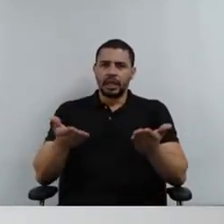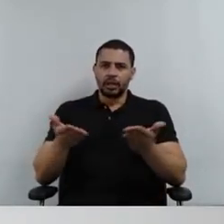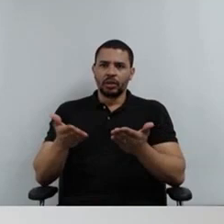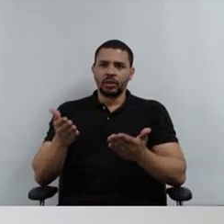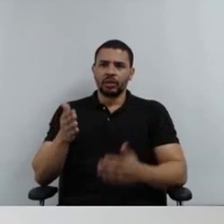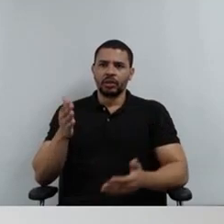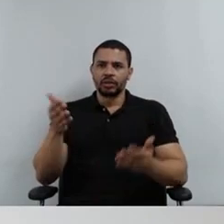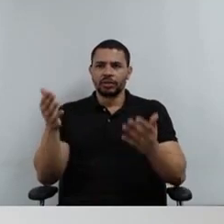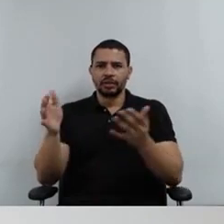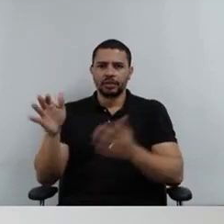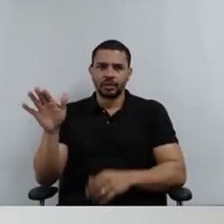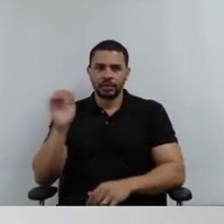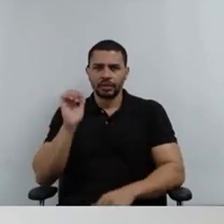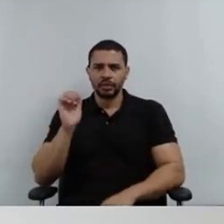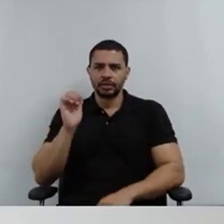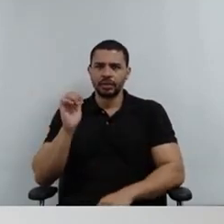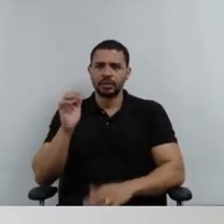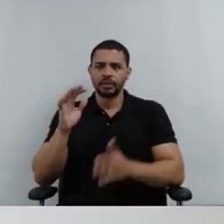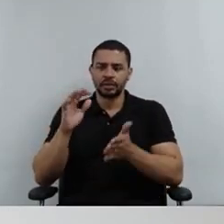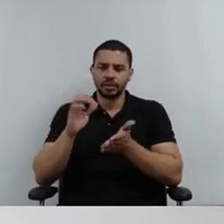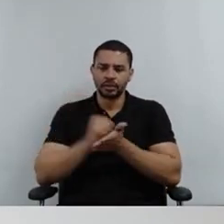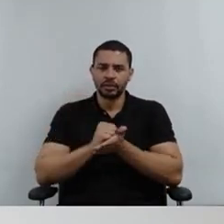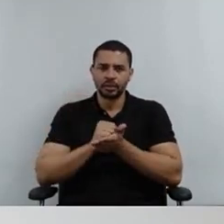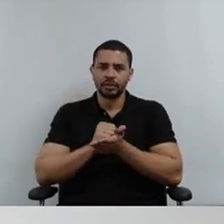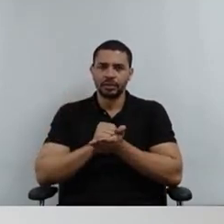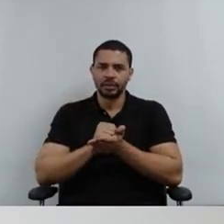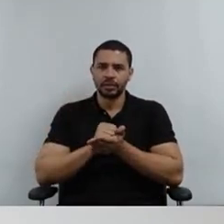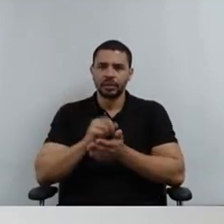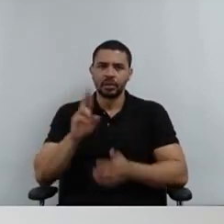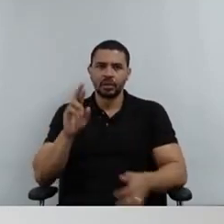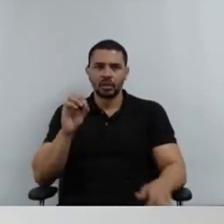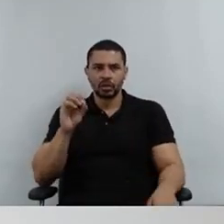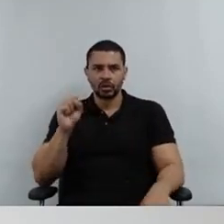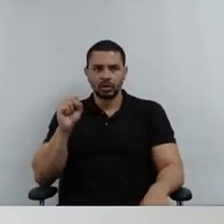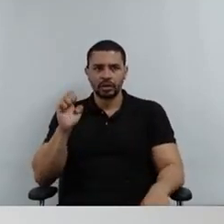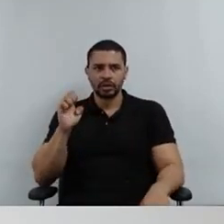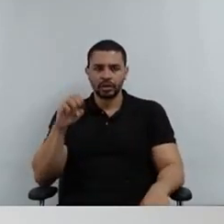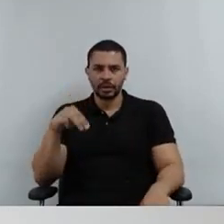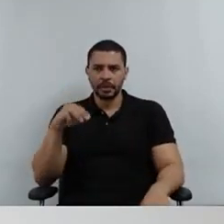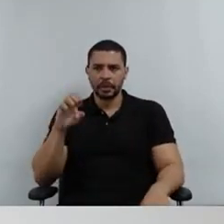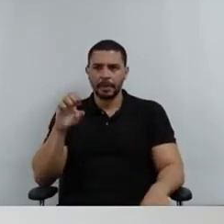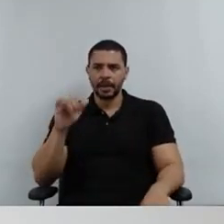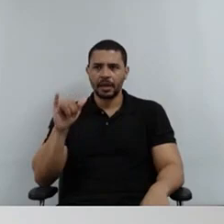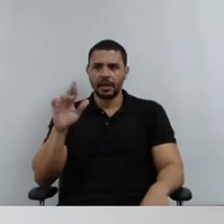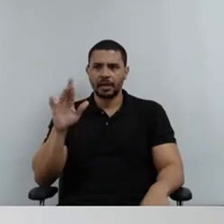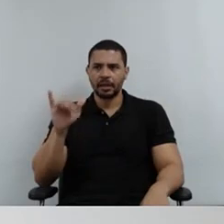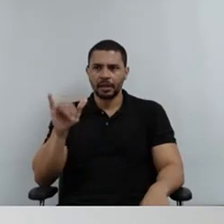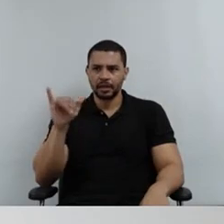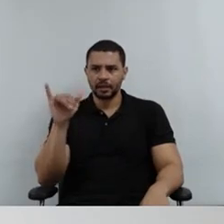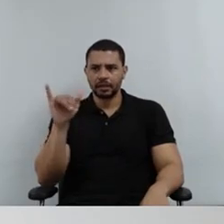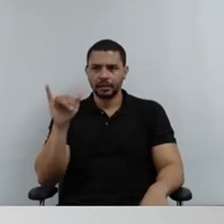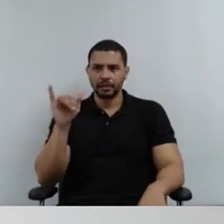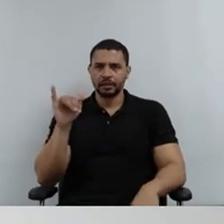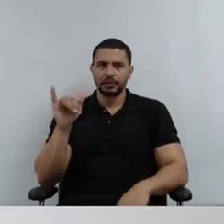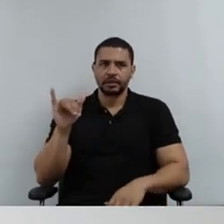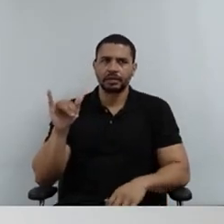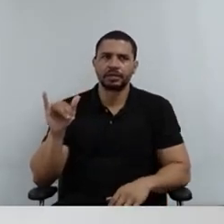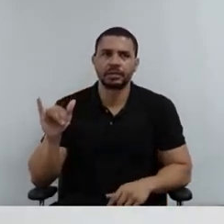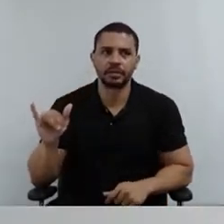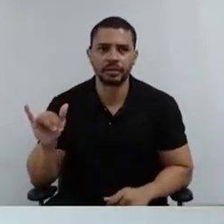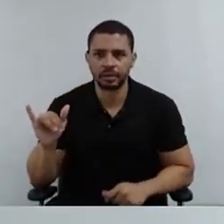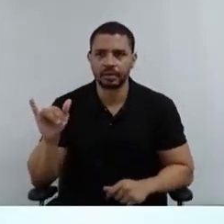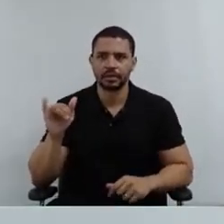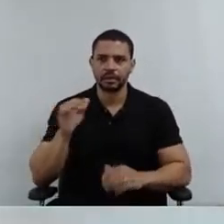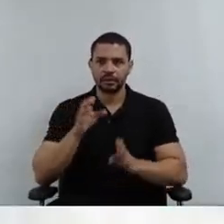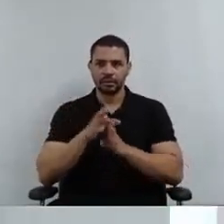a nossa próxima inscrita, a senhora Rosemaria das Graças Correia Oliveira. Ela é Conselheira